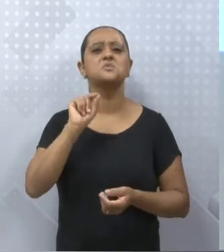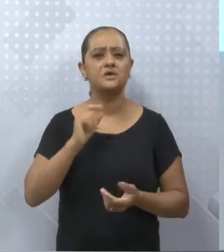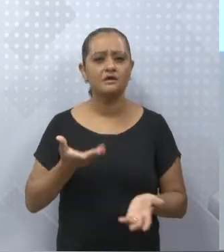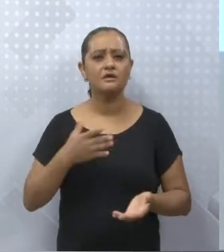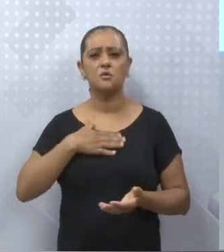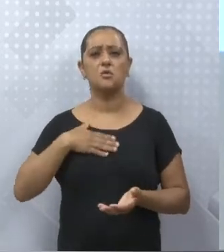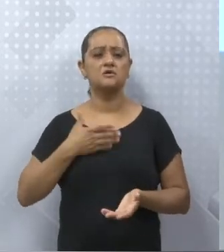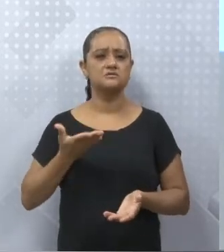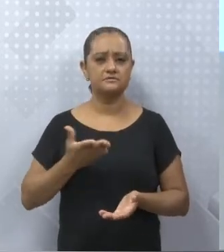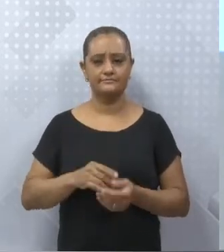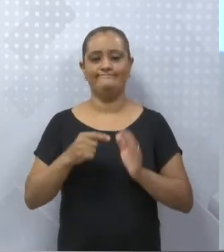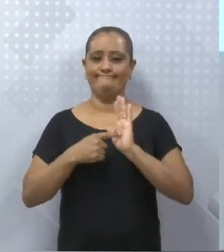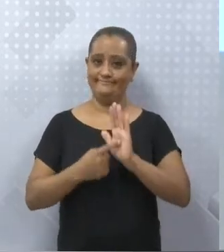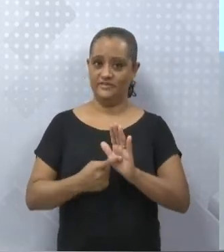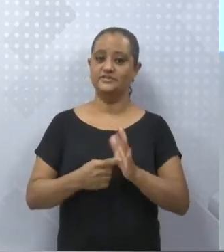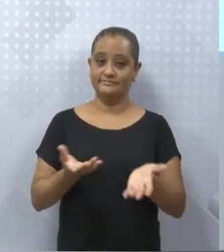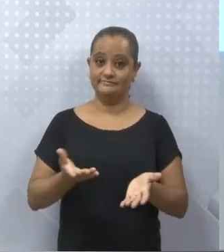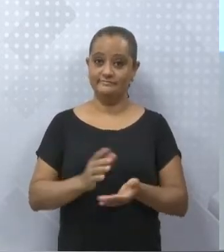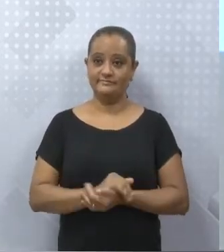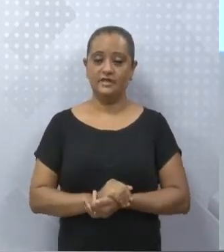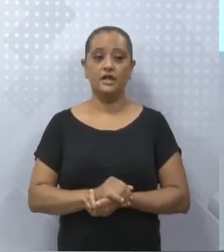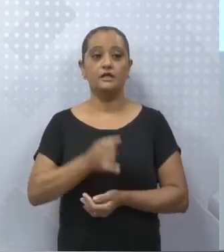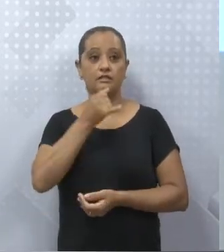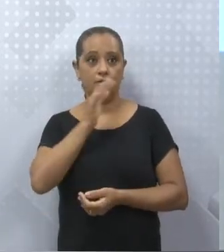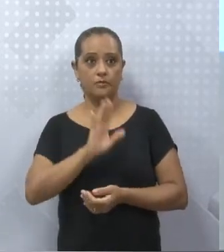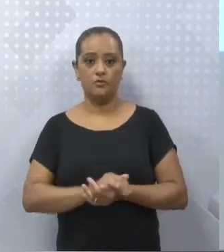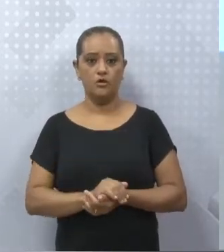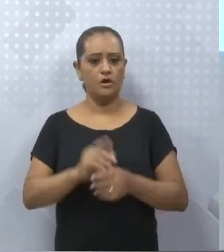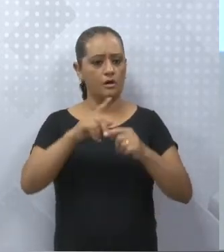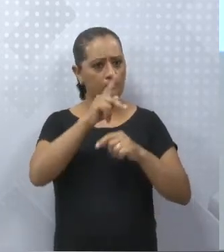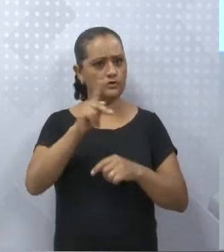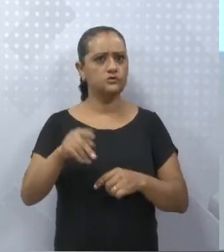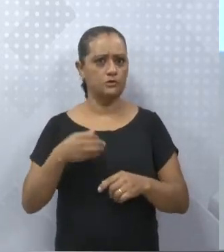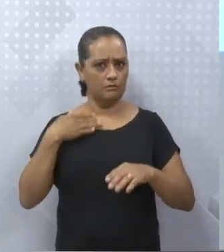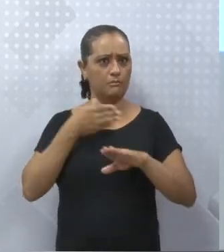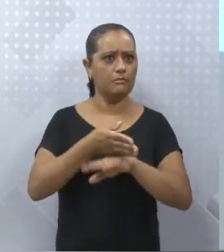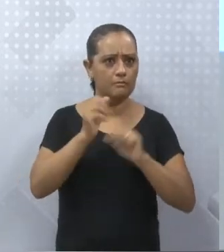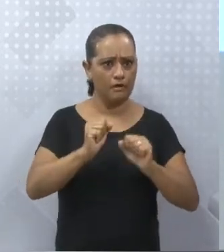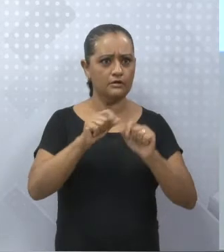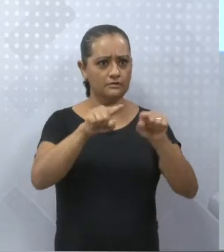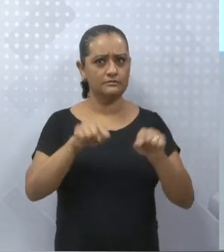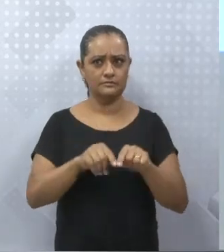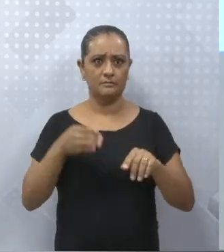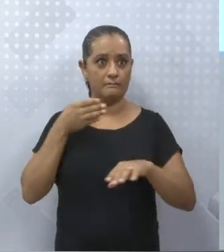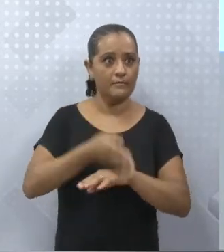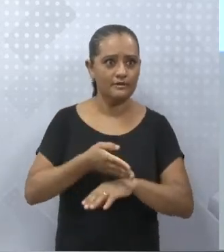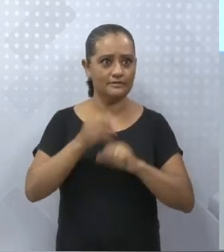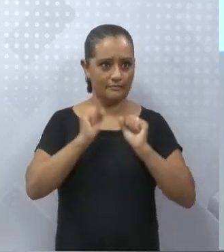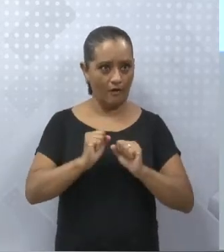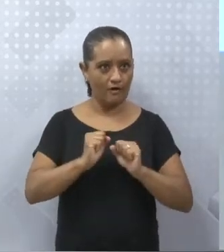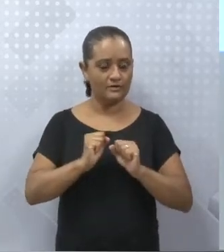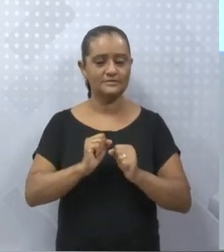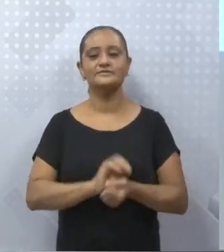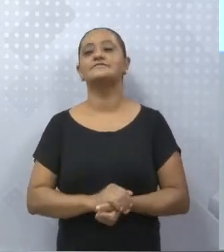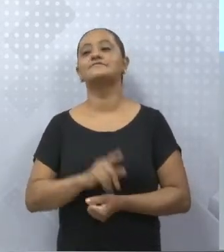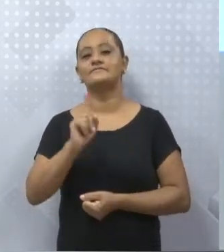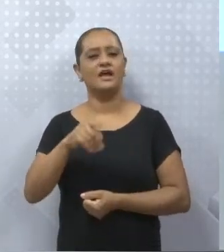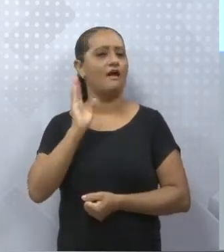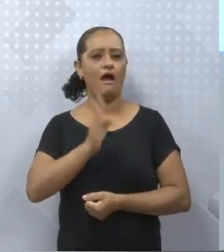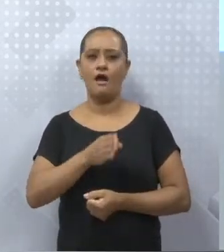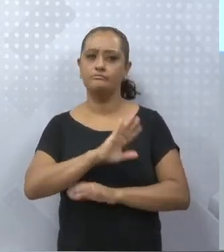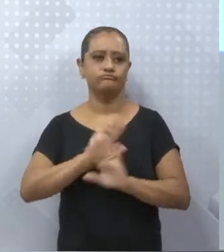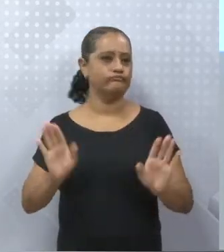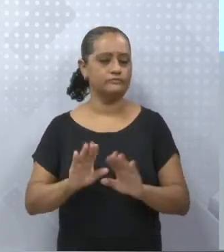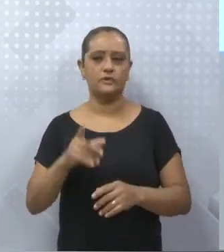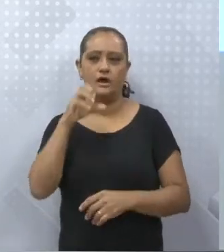Professor, posso entrar? Pronto. Ah, o contexto está terminado. Entrar é um verbo intransitivo.